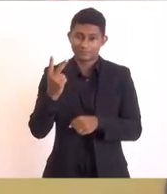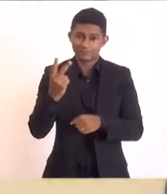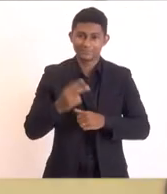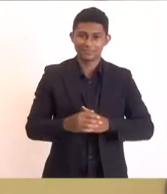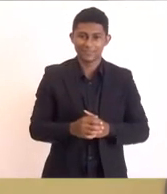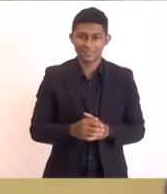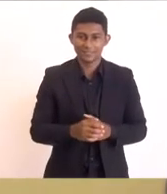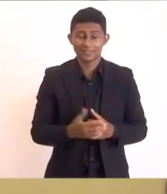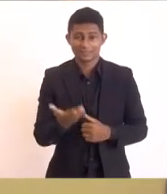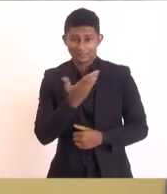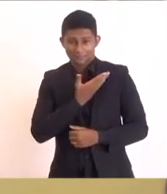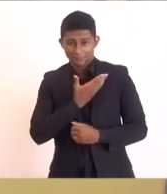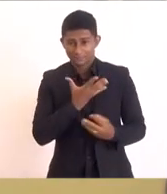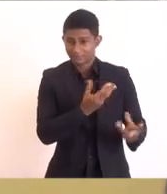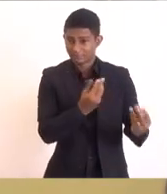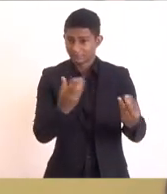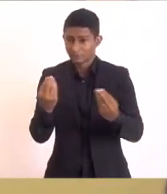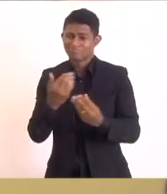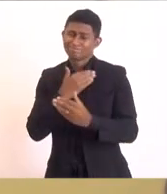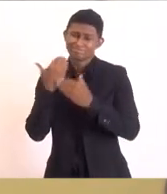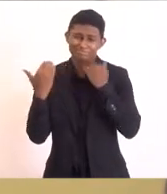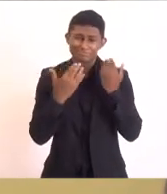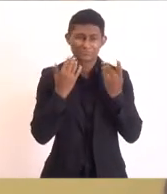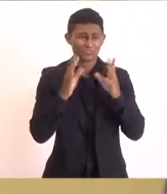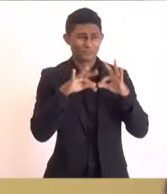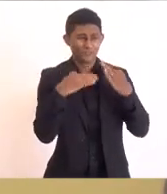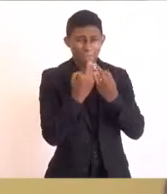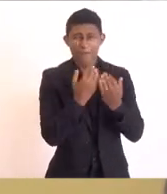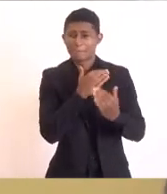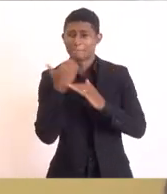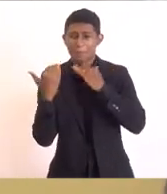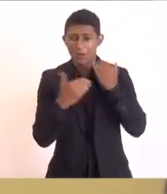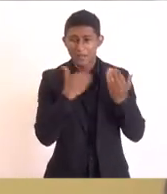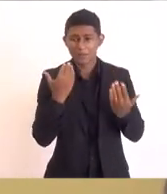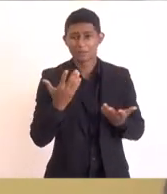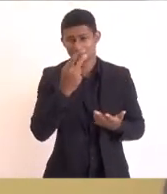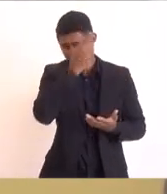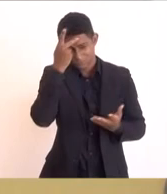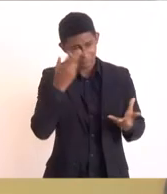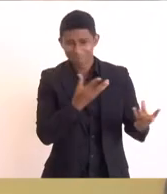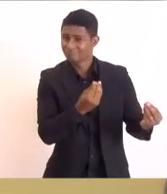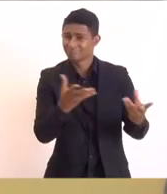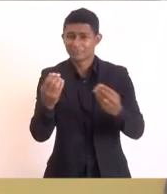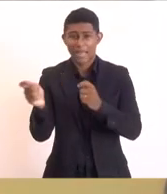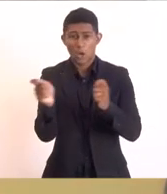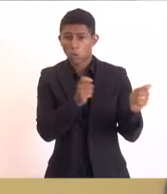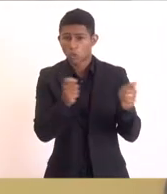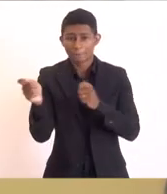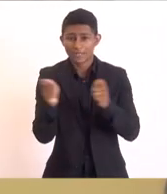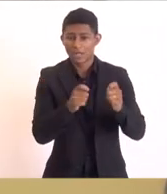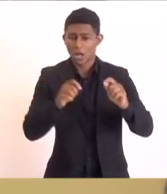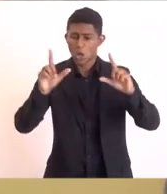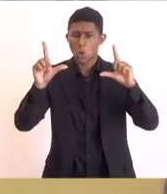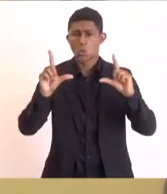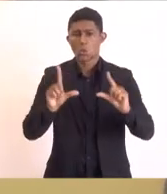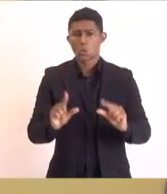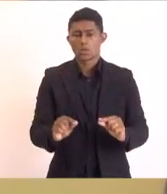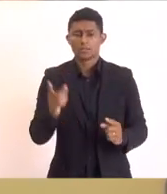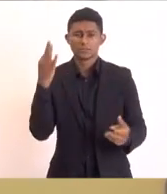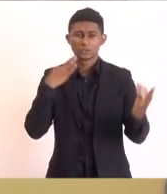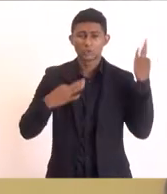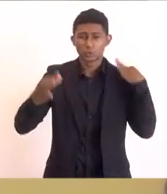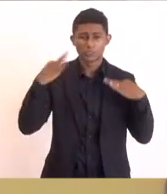perdemos muitos familiares perdemos muitas muitas vidas a economia foi lá no chão o turismo o turismo